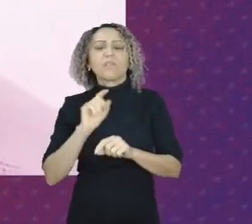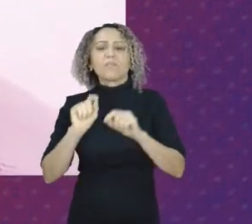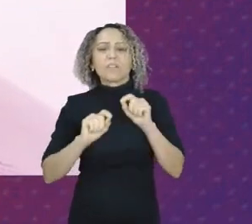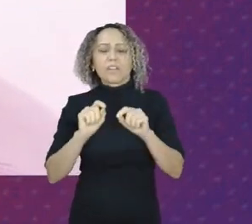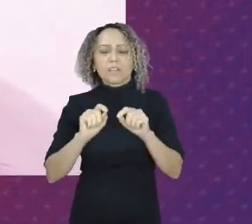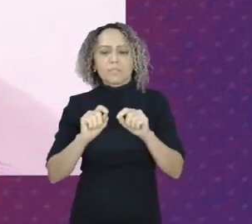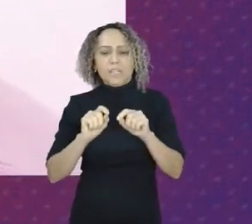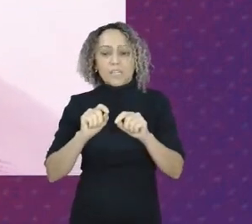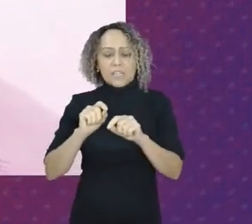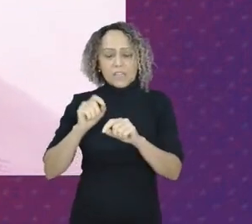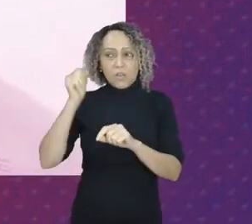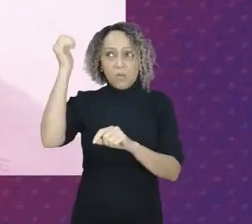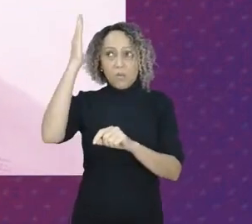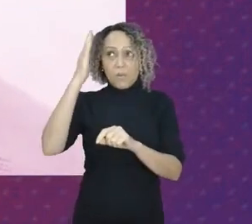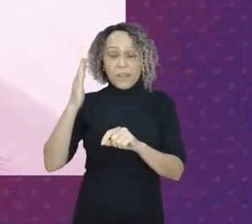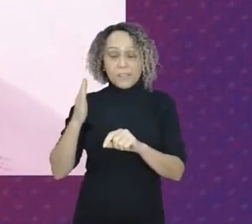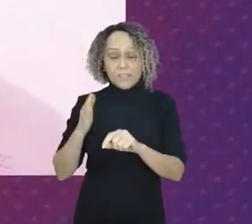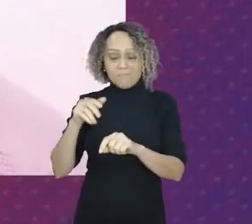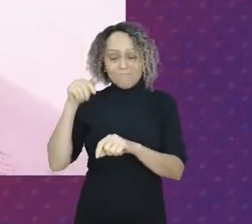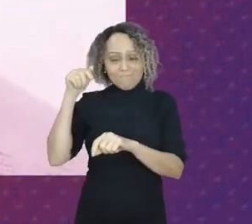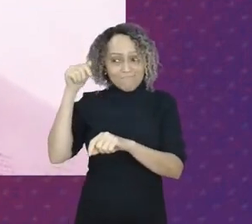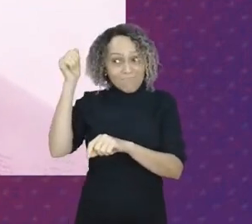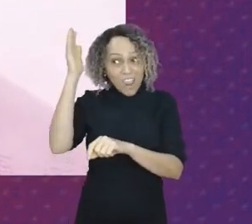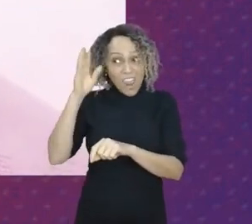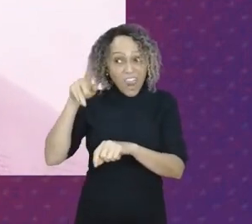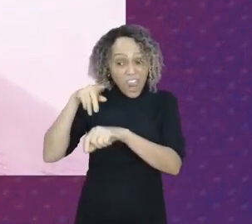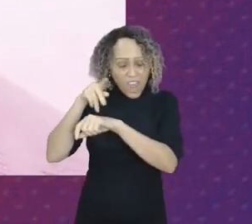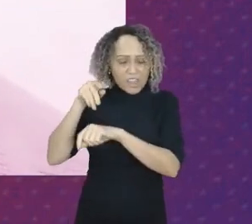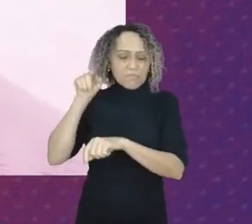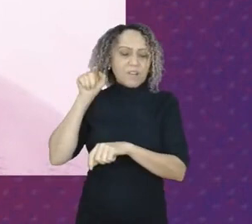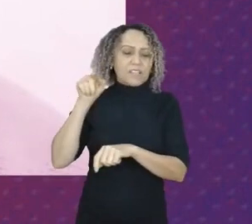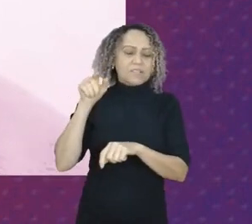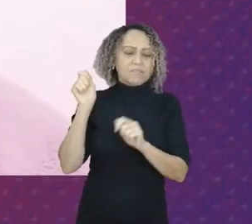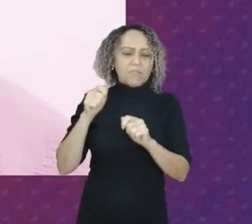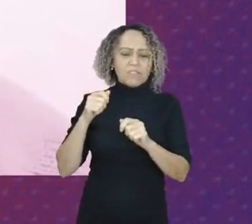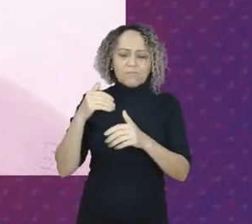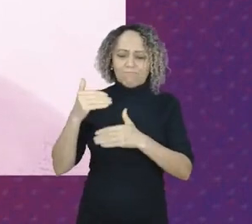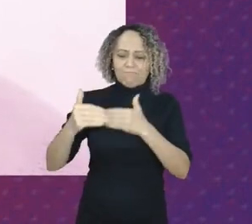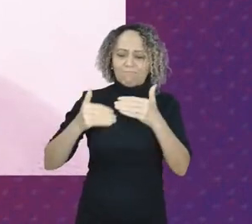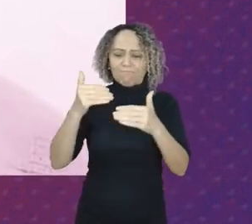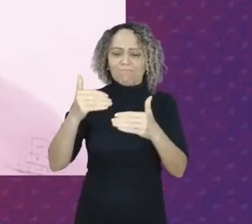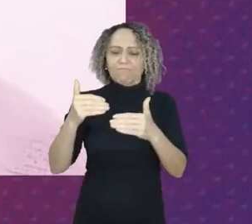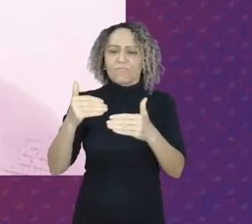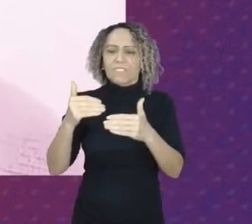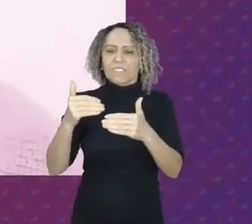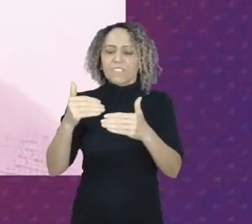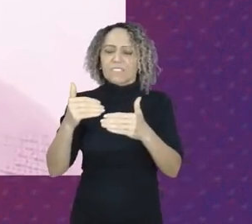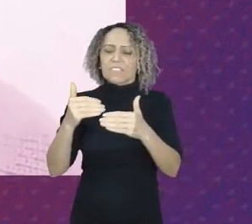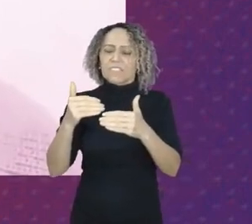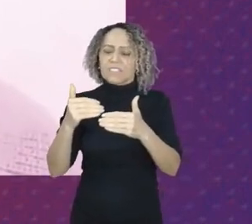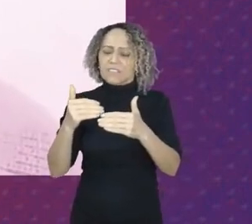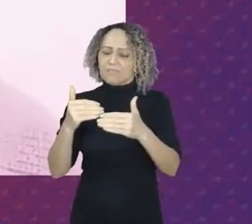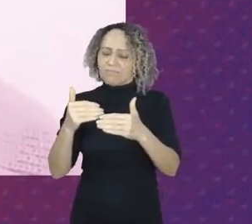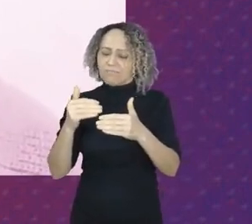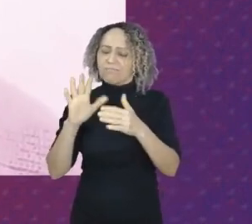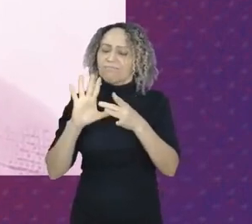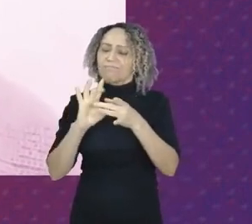esse país continue no caminho da democracia,